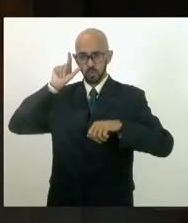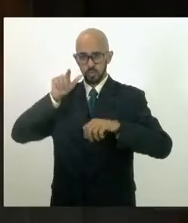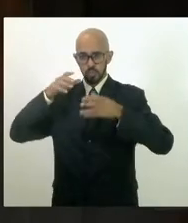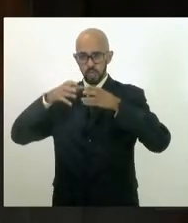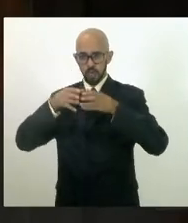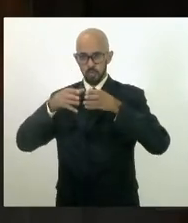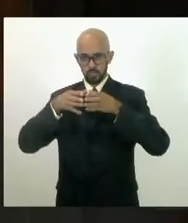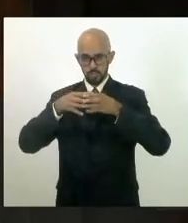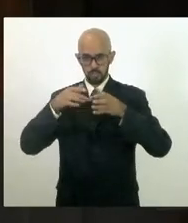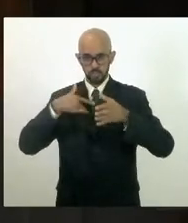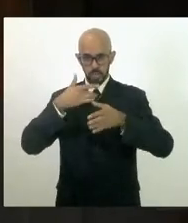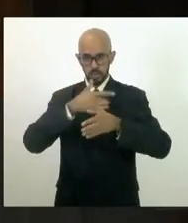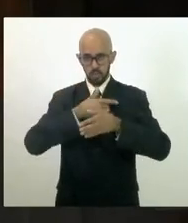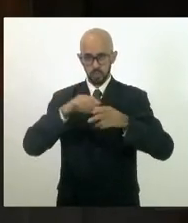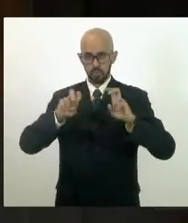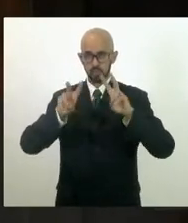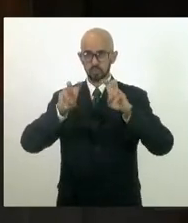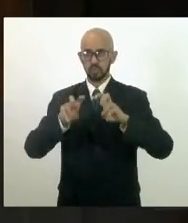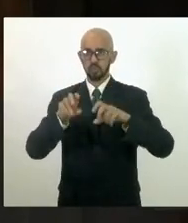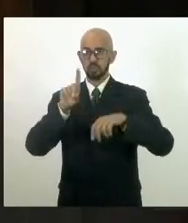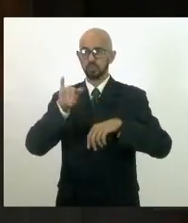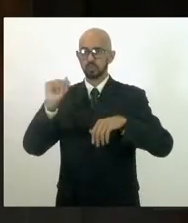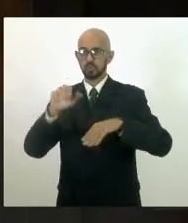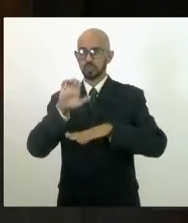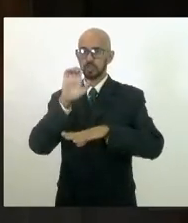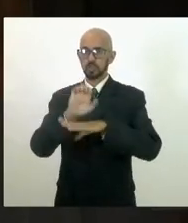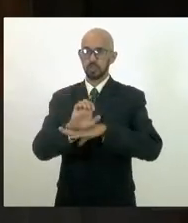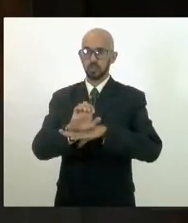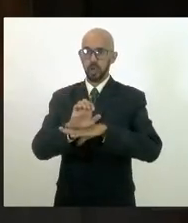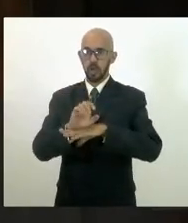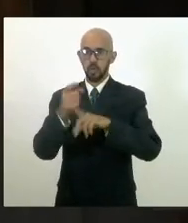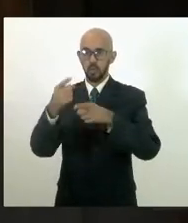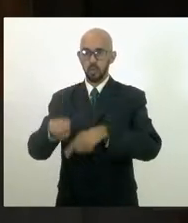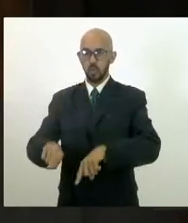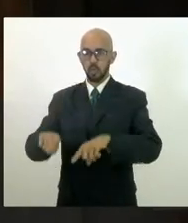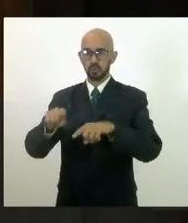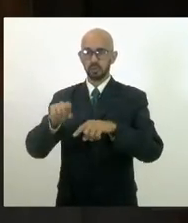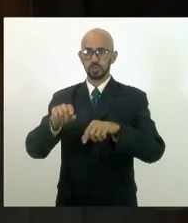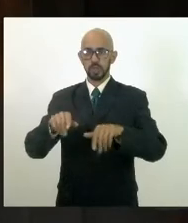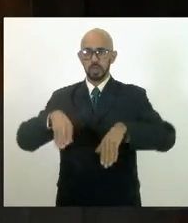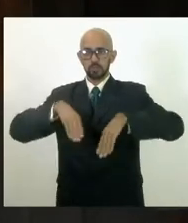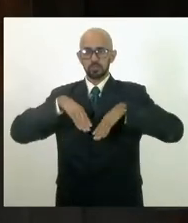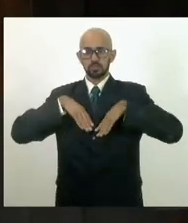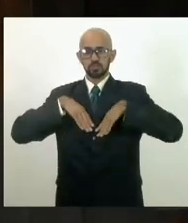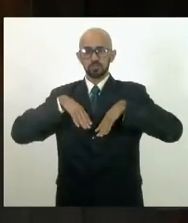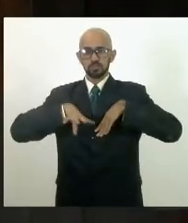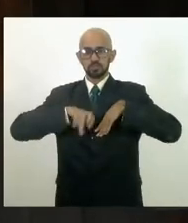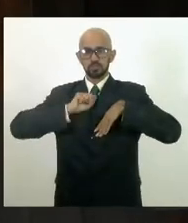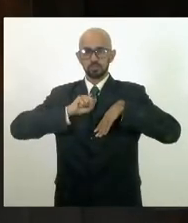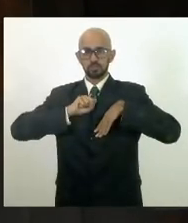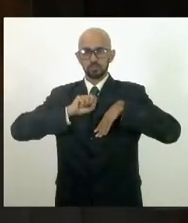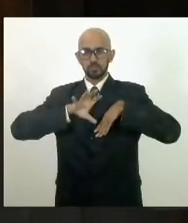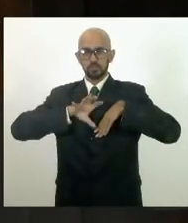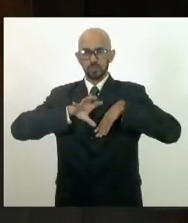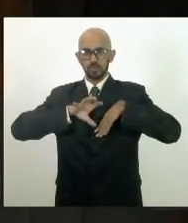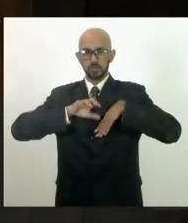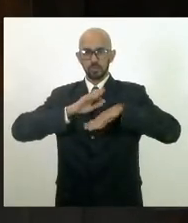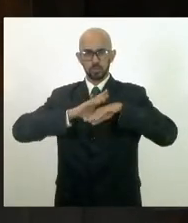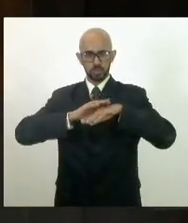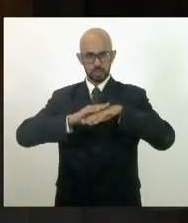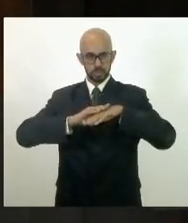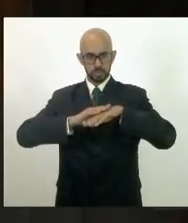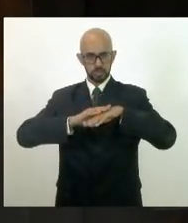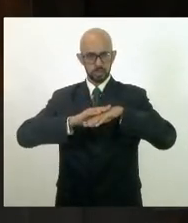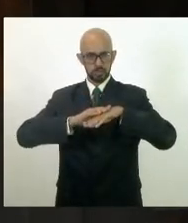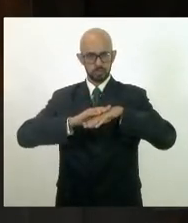sobre o dia estadual de combate à tuberculose. Pode parecer em princípio estranho que eu assumo a